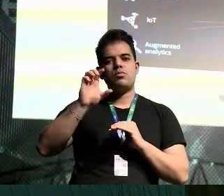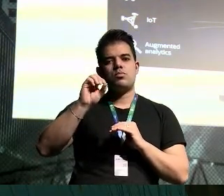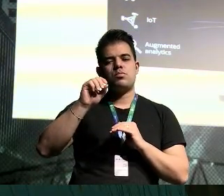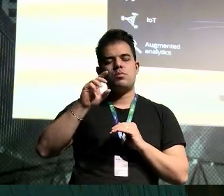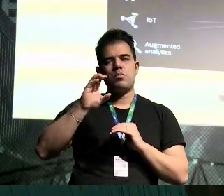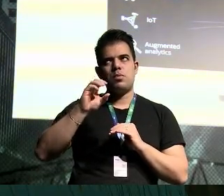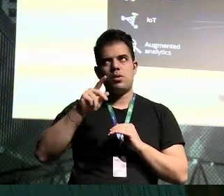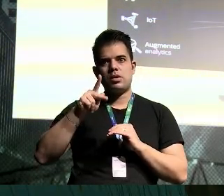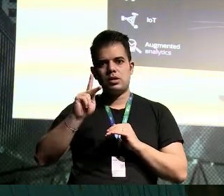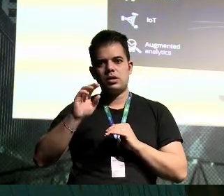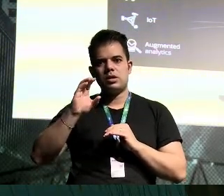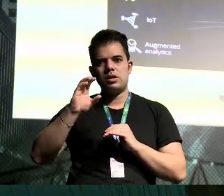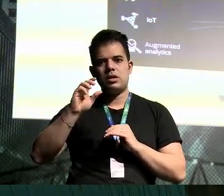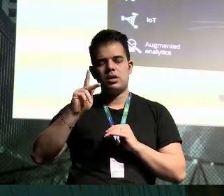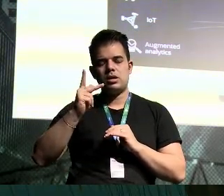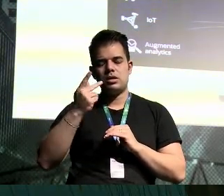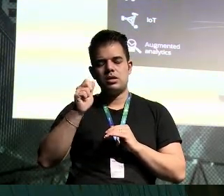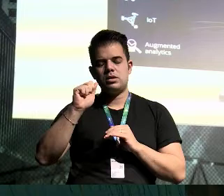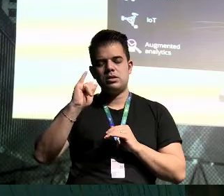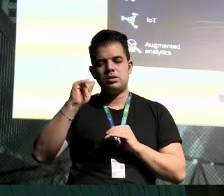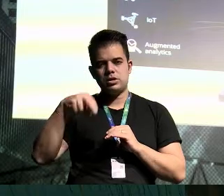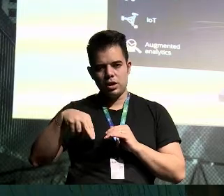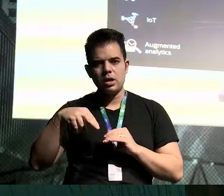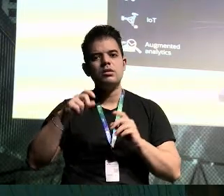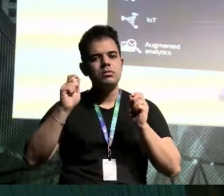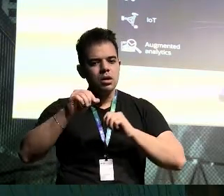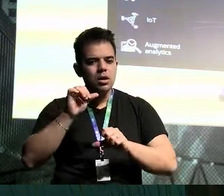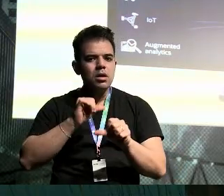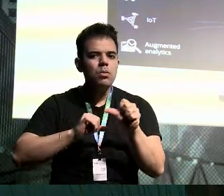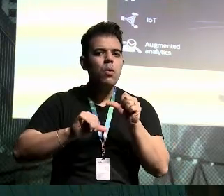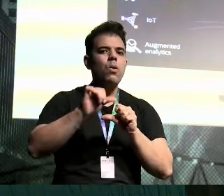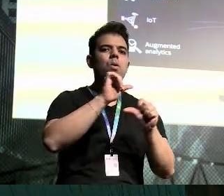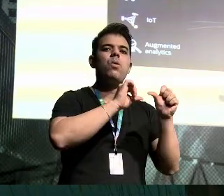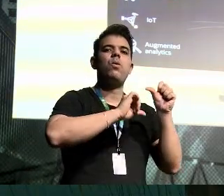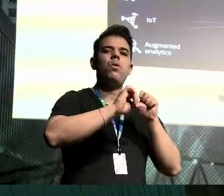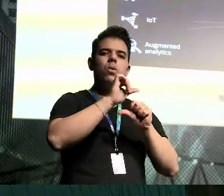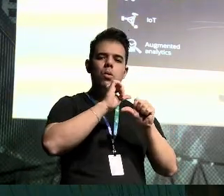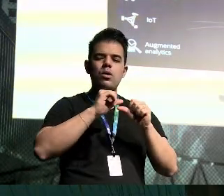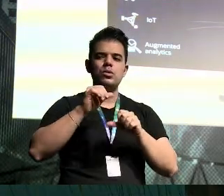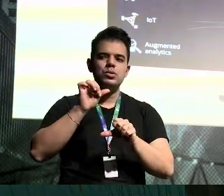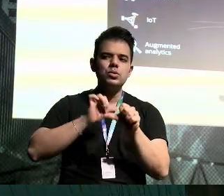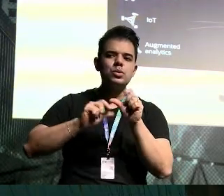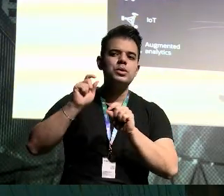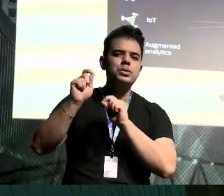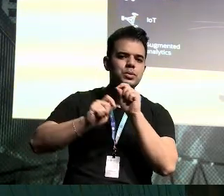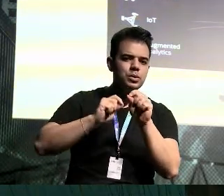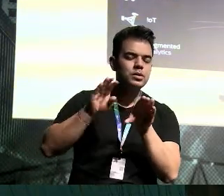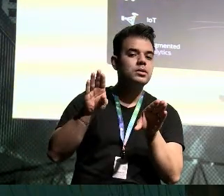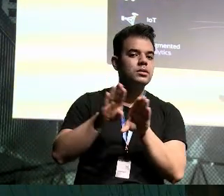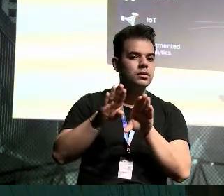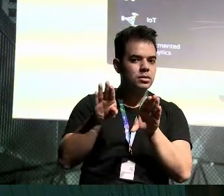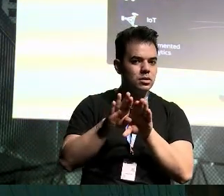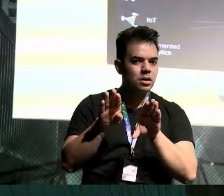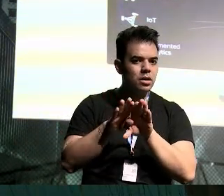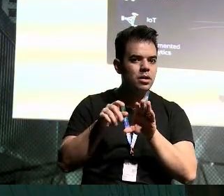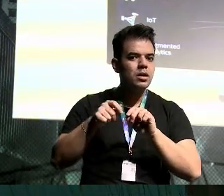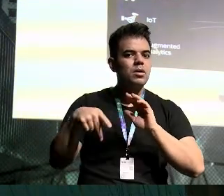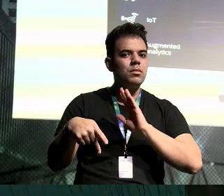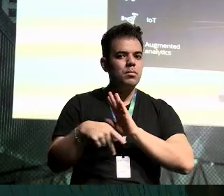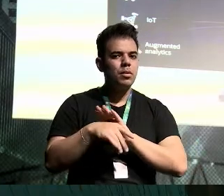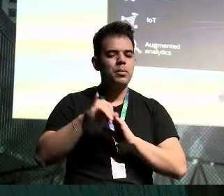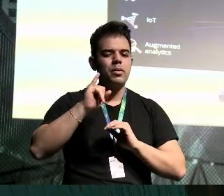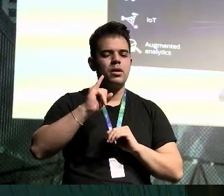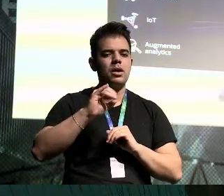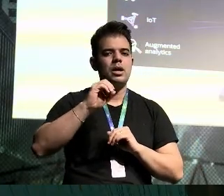mudança, que eu vou ter sempre aquela informação, ela sempre será aquela informação, não terá mudança. Eu vou ter dispositivo, o próprio drone é um